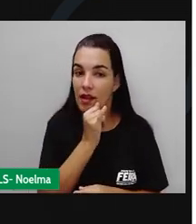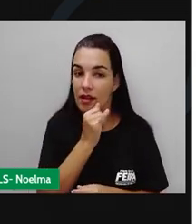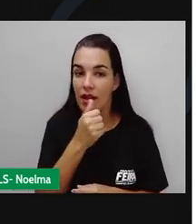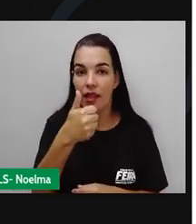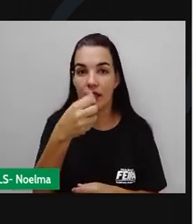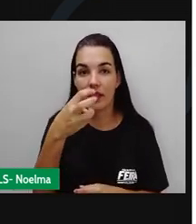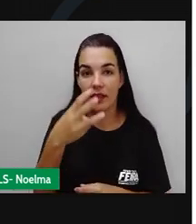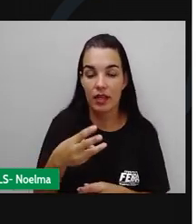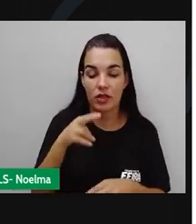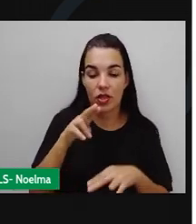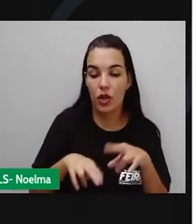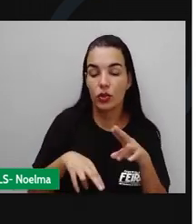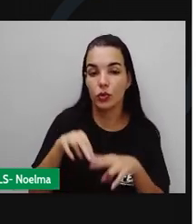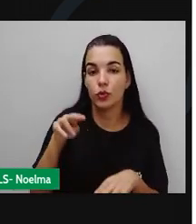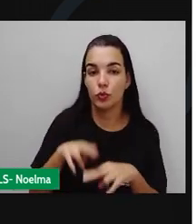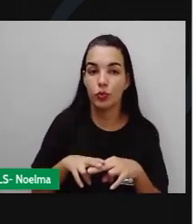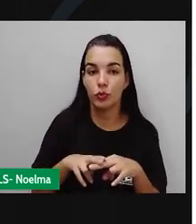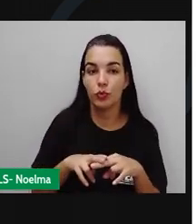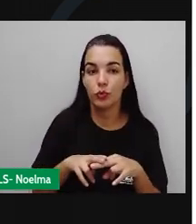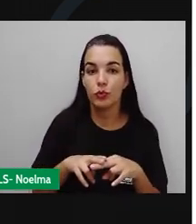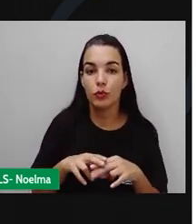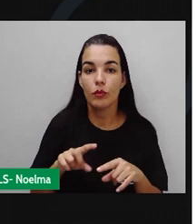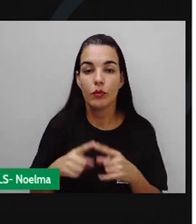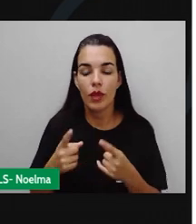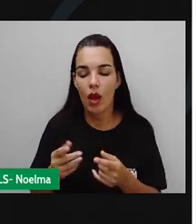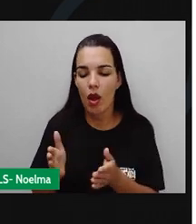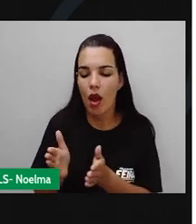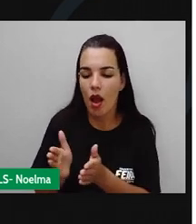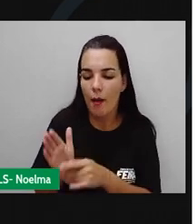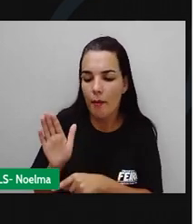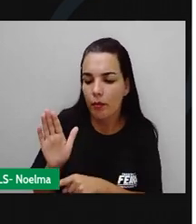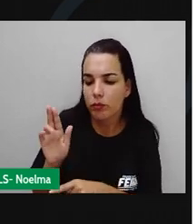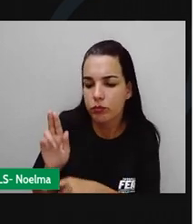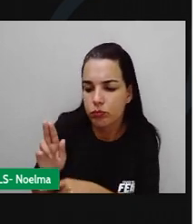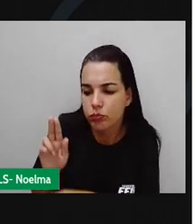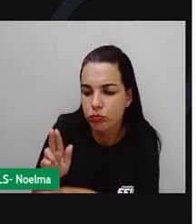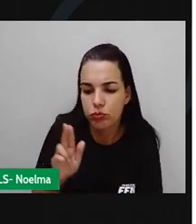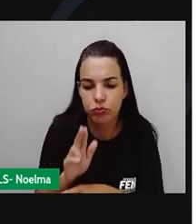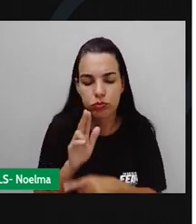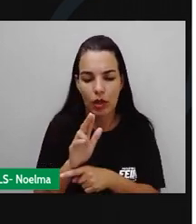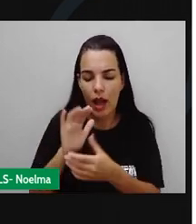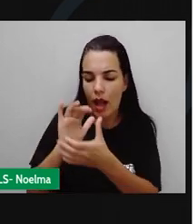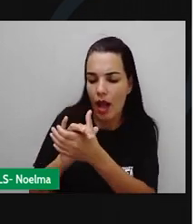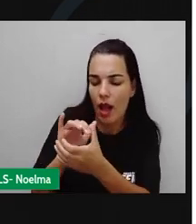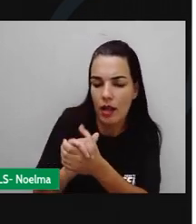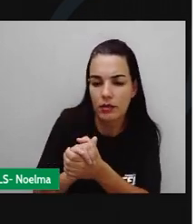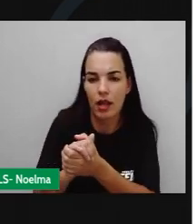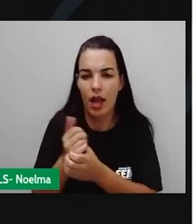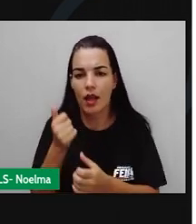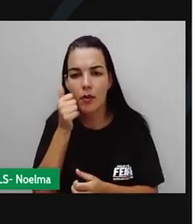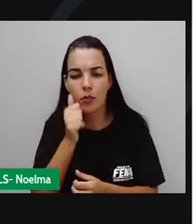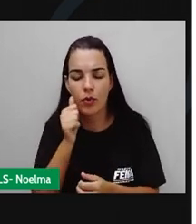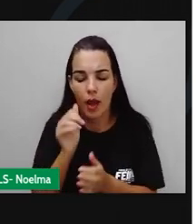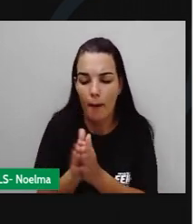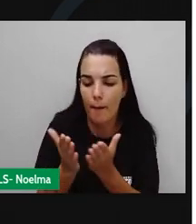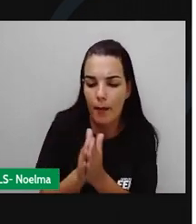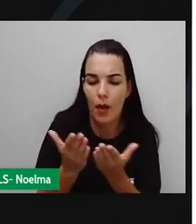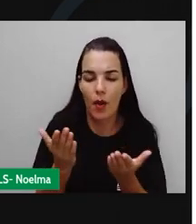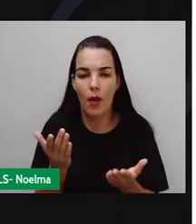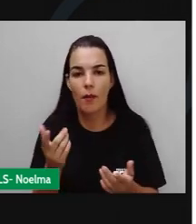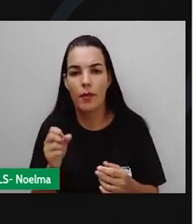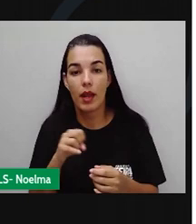e uma utilidades. É padroeiro dos pobres, das mulheres grávidas, dos casais, dos oprimidos e das pessoas que